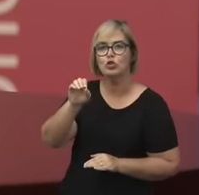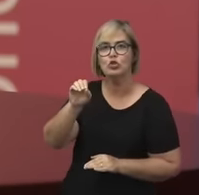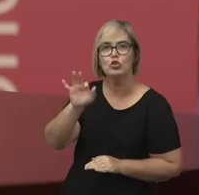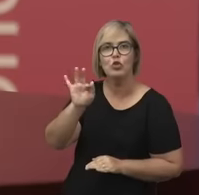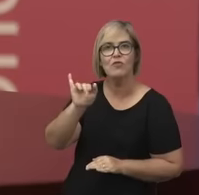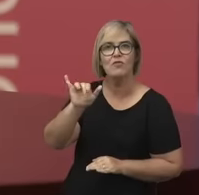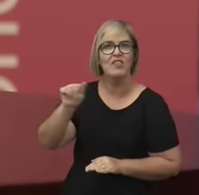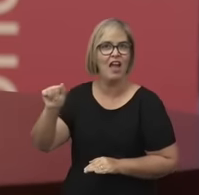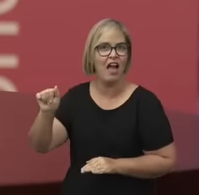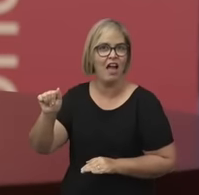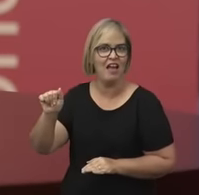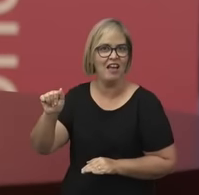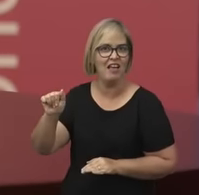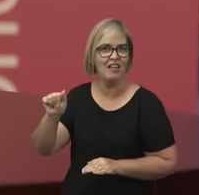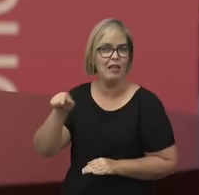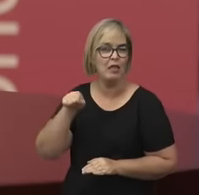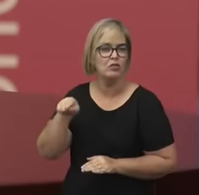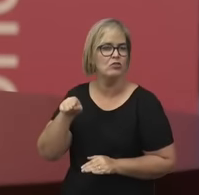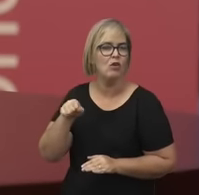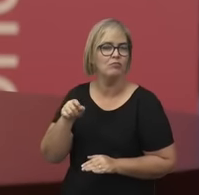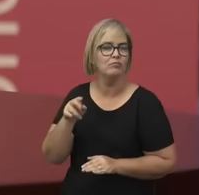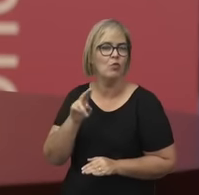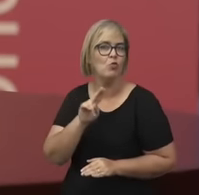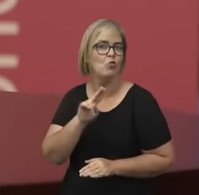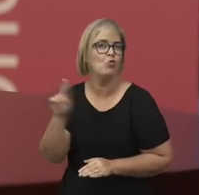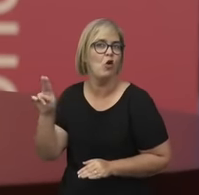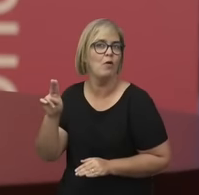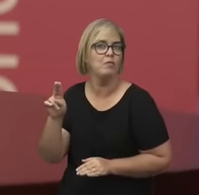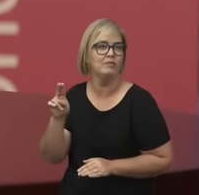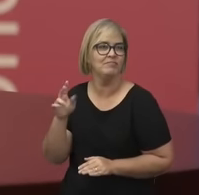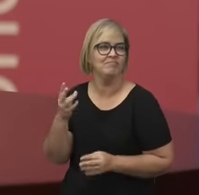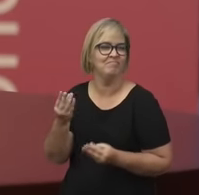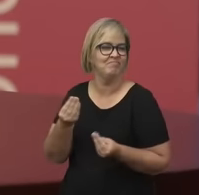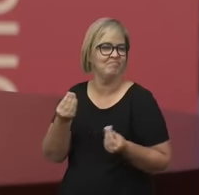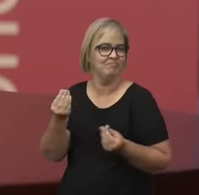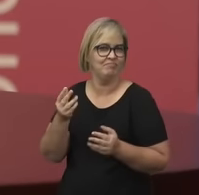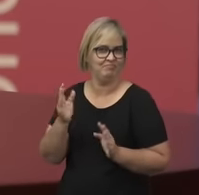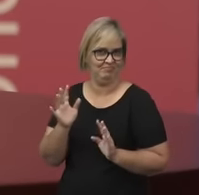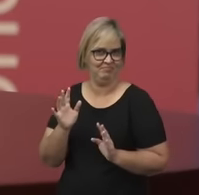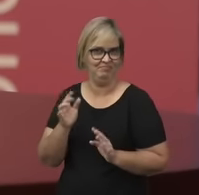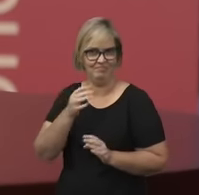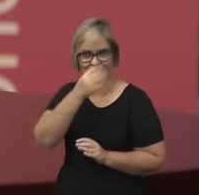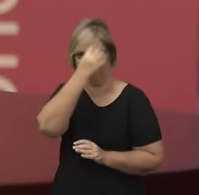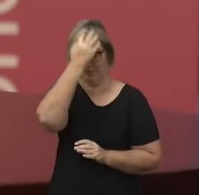of quality. Ela dizendo assim, olha, eu estou falando em público, mas eu tenho modos.